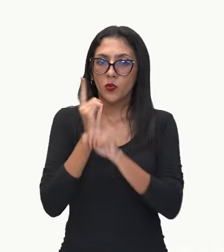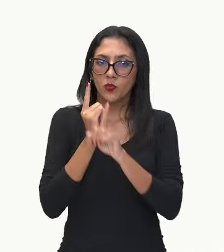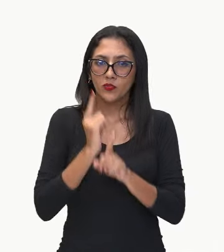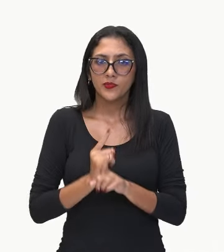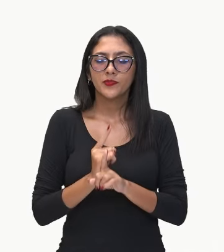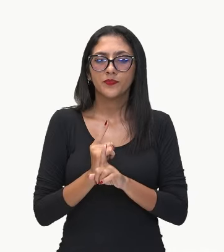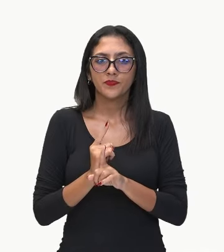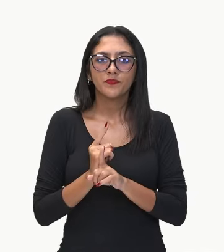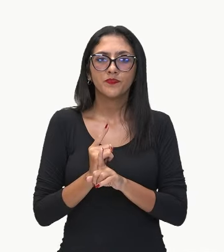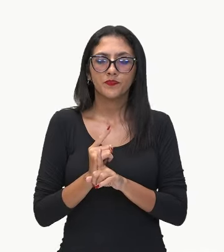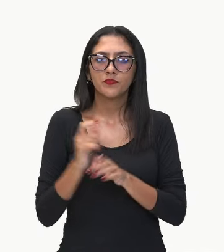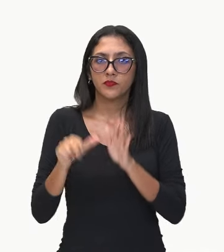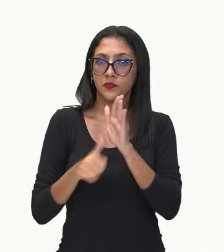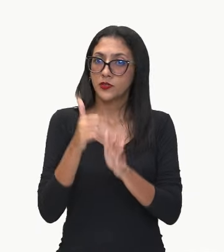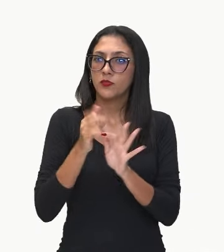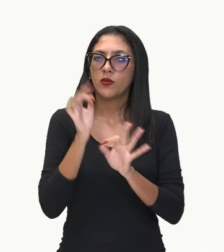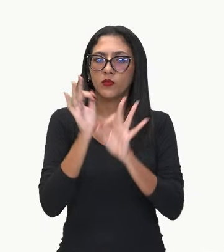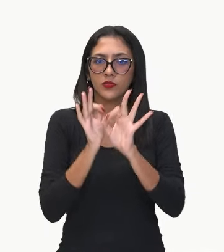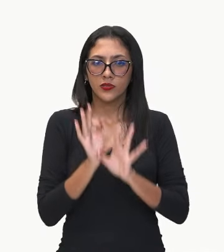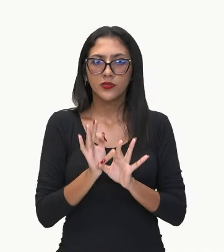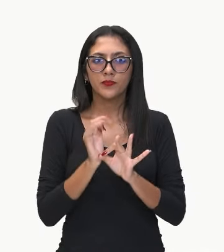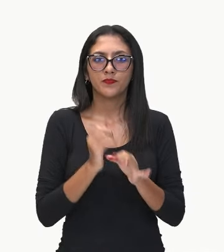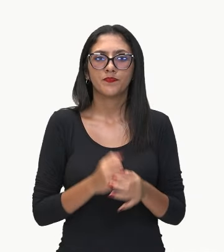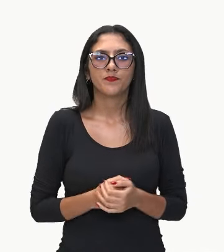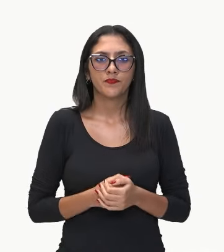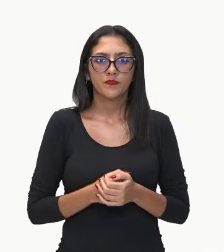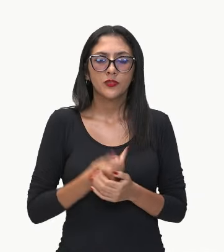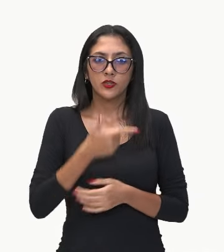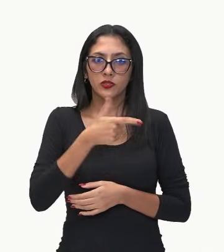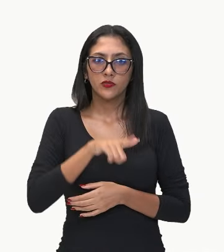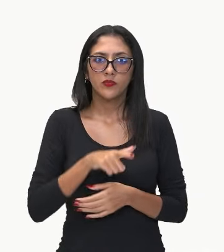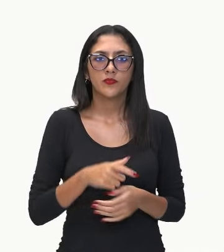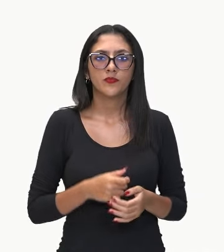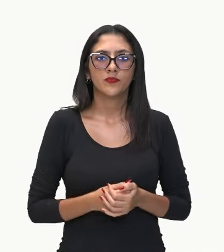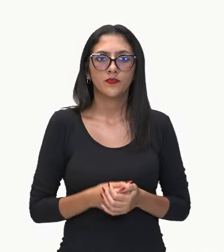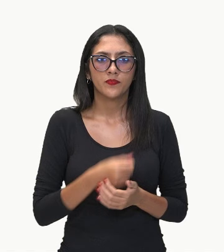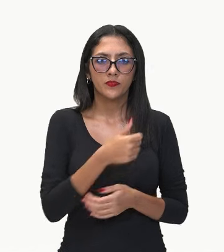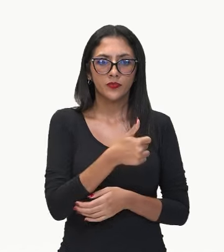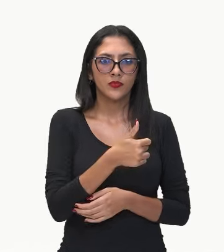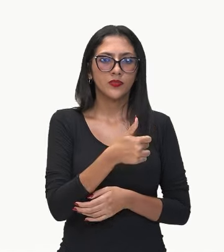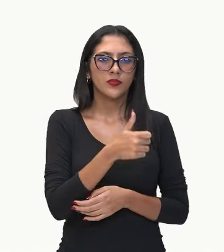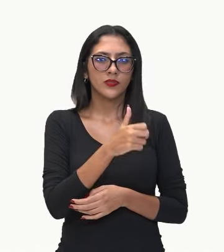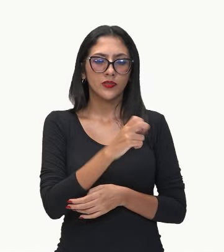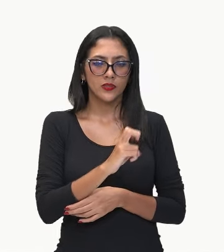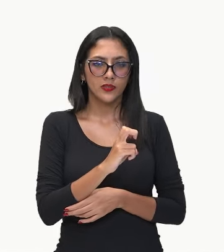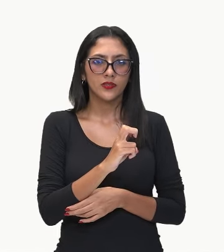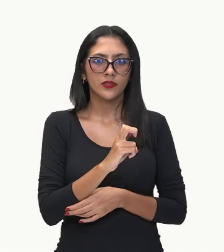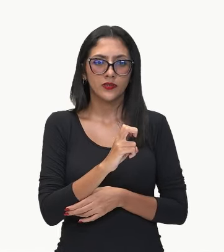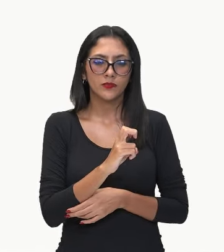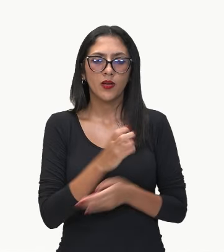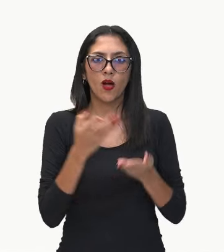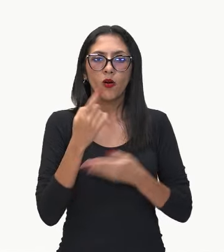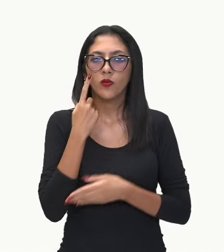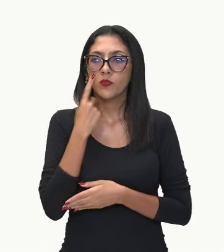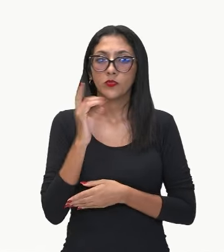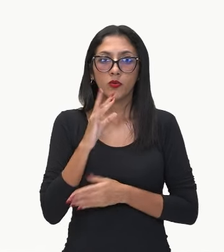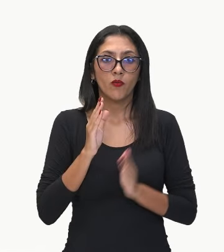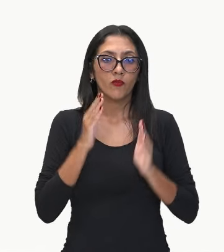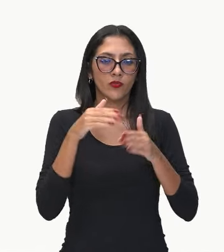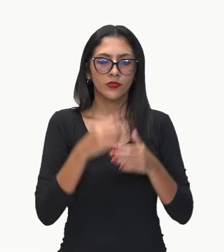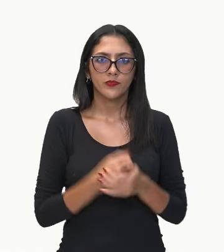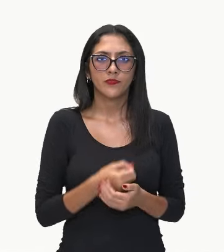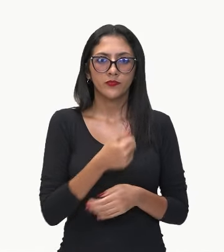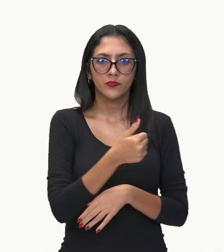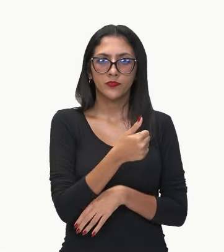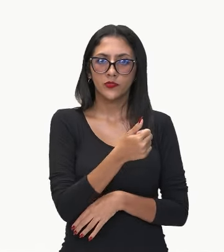Resolvendo, então, vou repetir o 15. Agora eu vou trabalhar aqui. 12